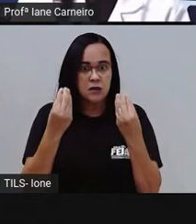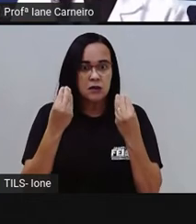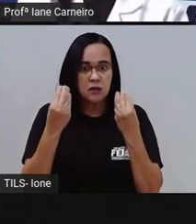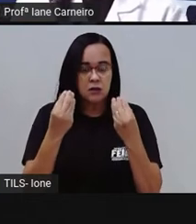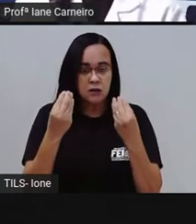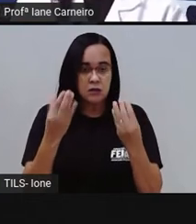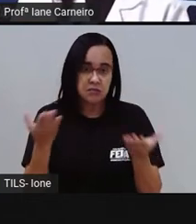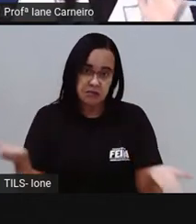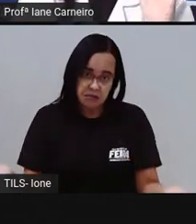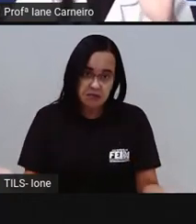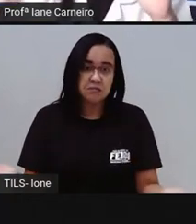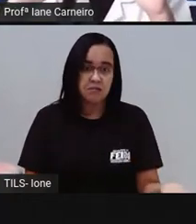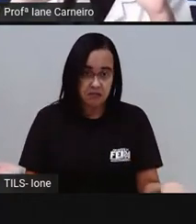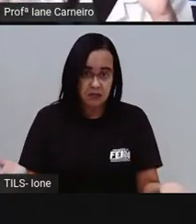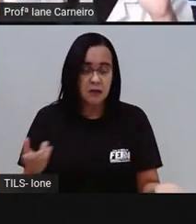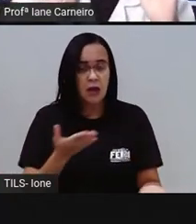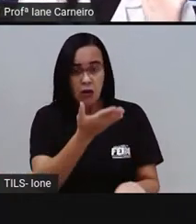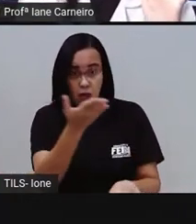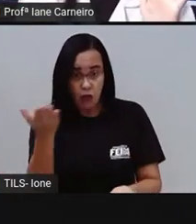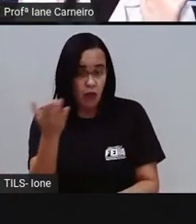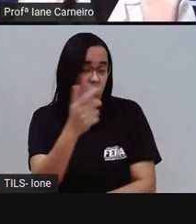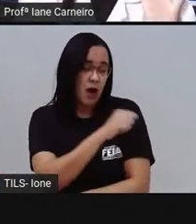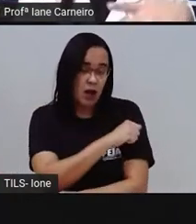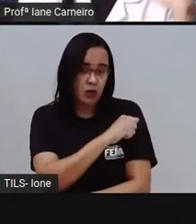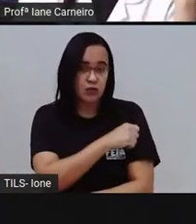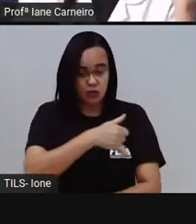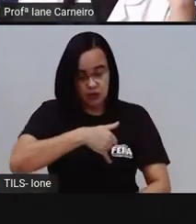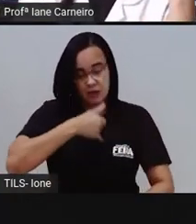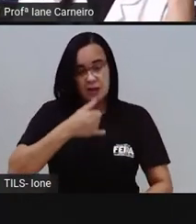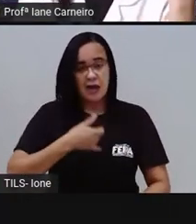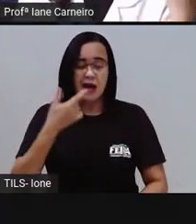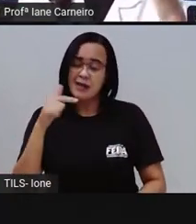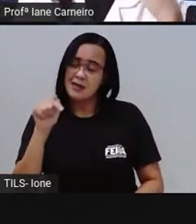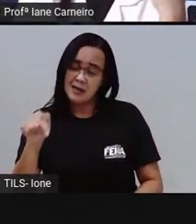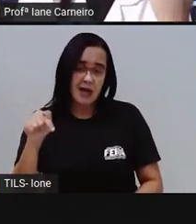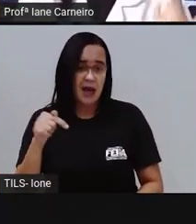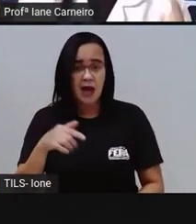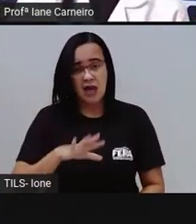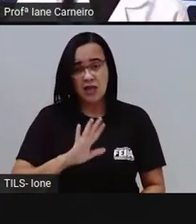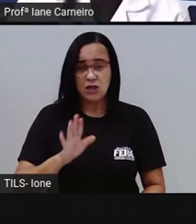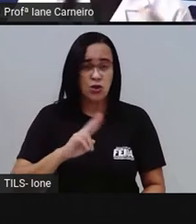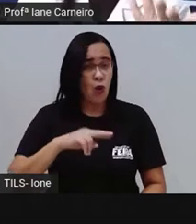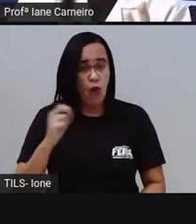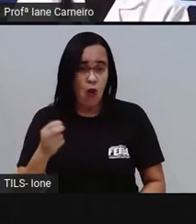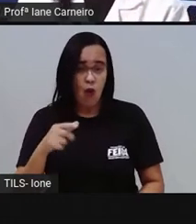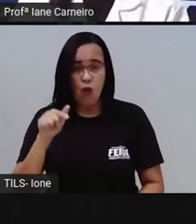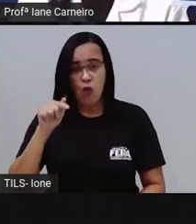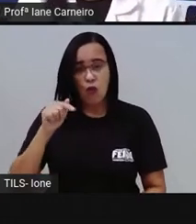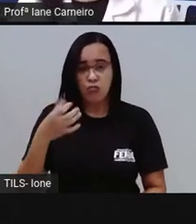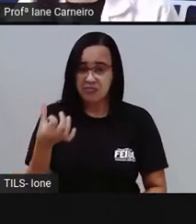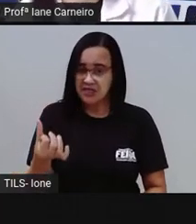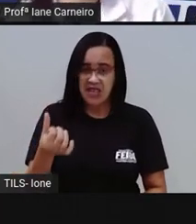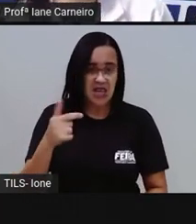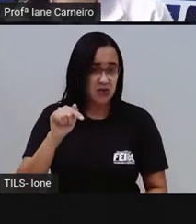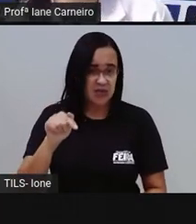Alguns já tem 7, imagina, daqui a 5 anos, quando você tiver 11 ou 12 anos é que esse